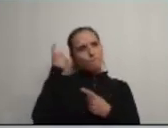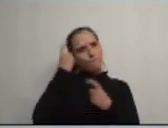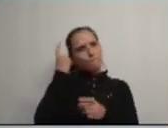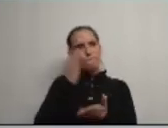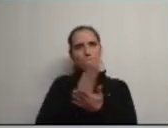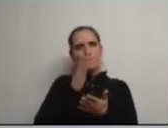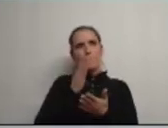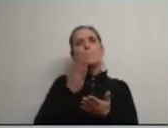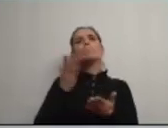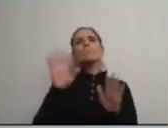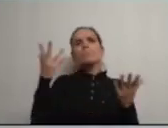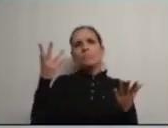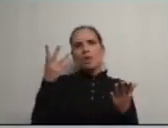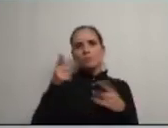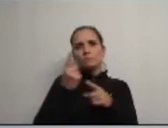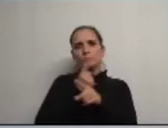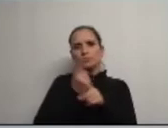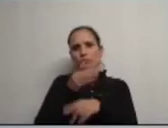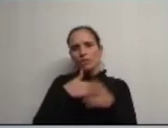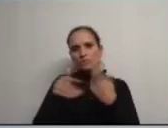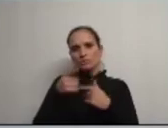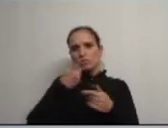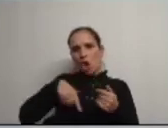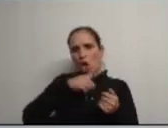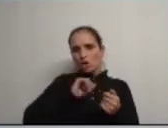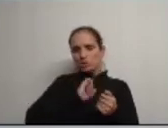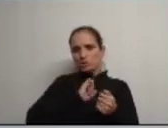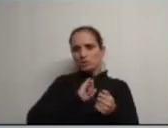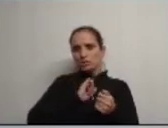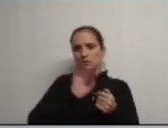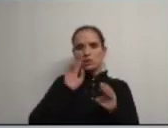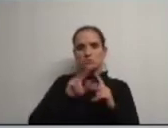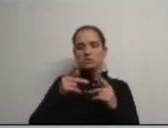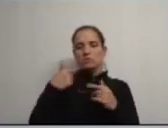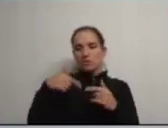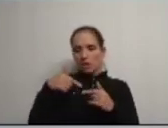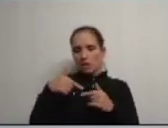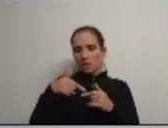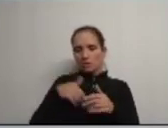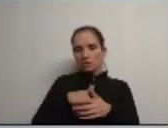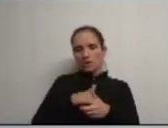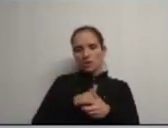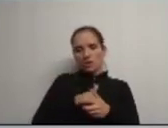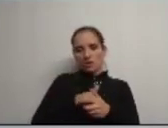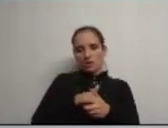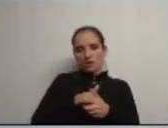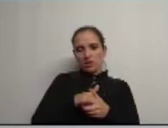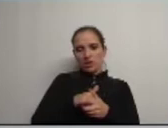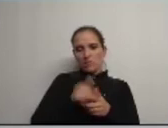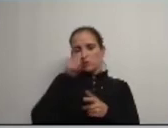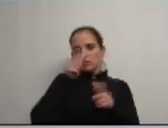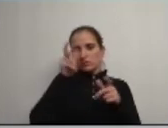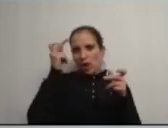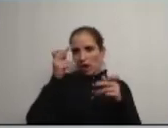que medidas é que nós no nosso município estamos a encetar para fixar a